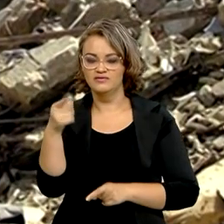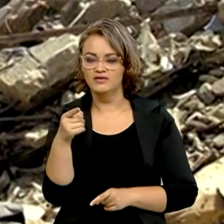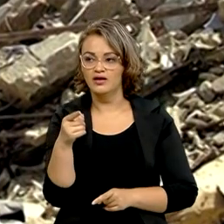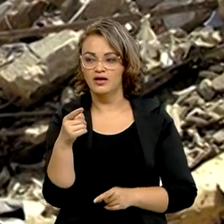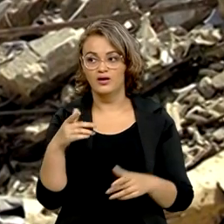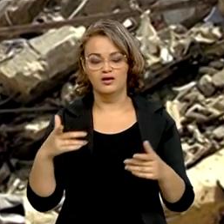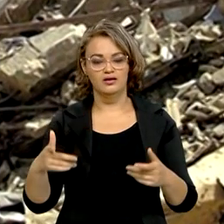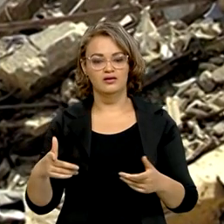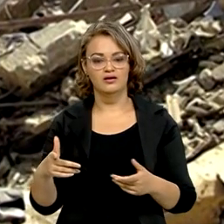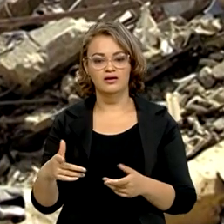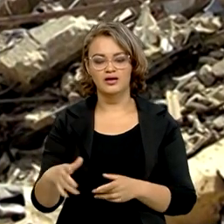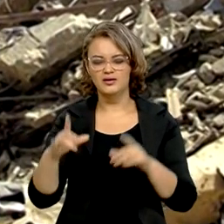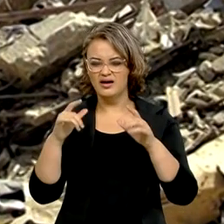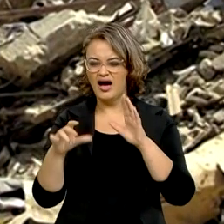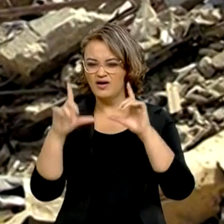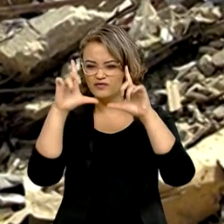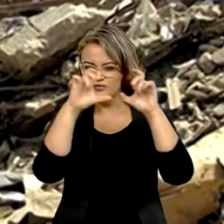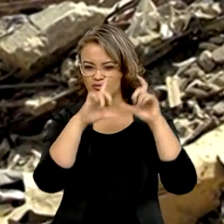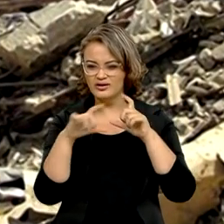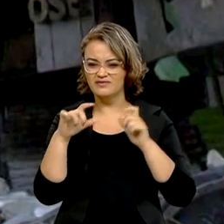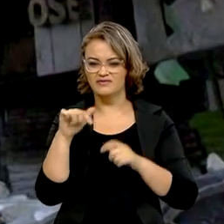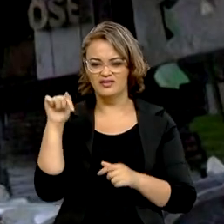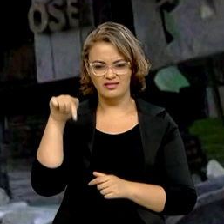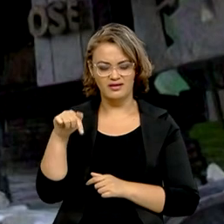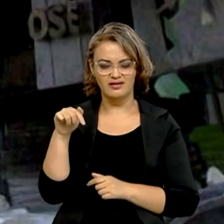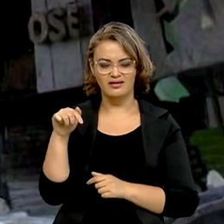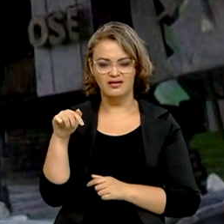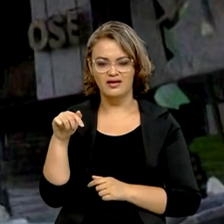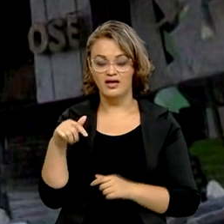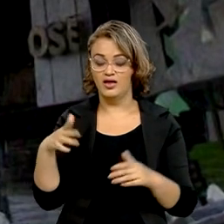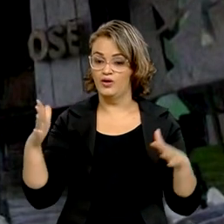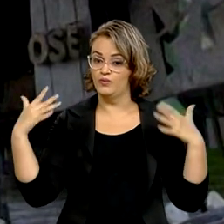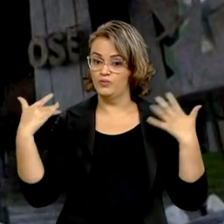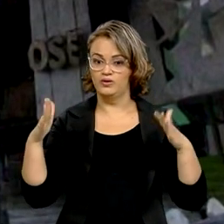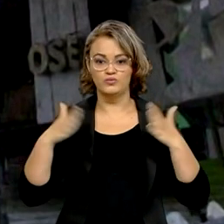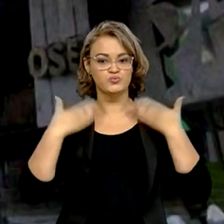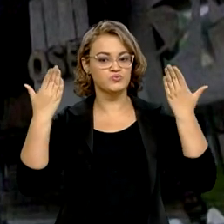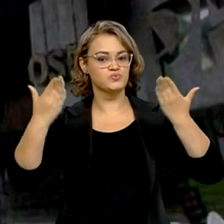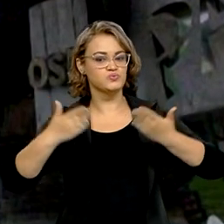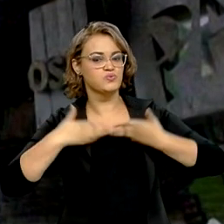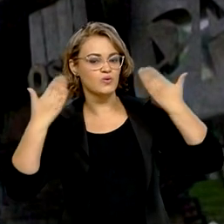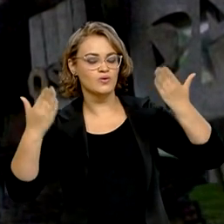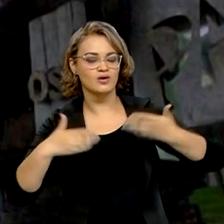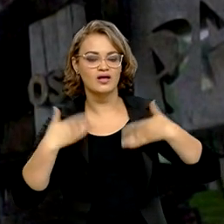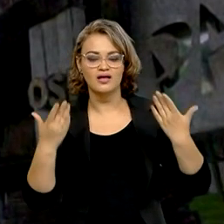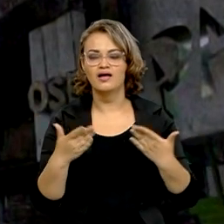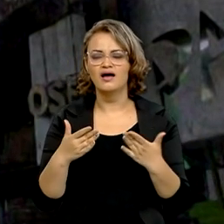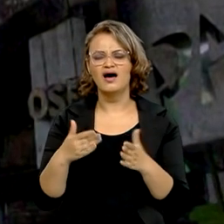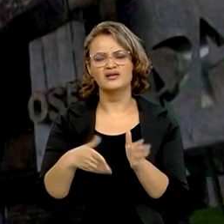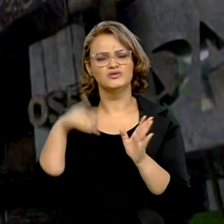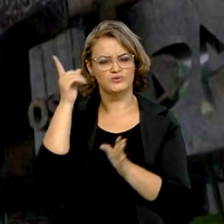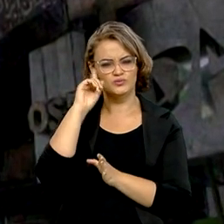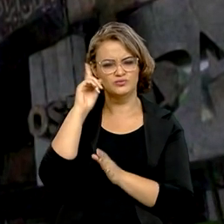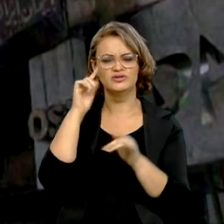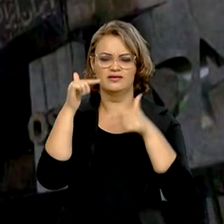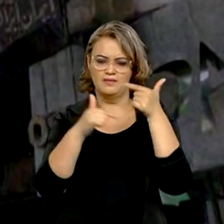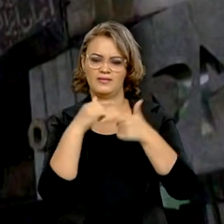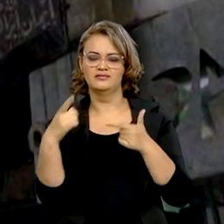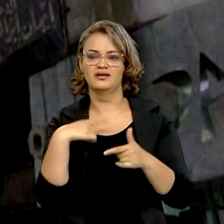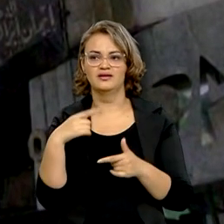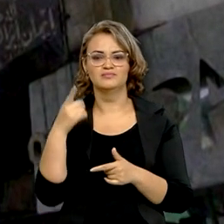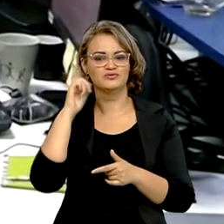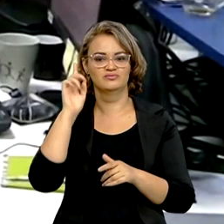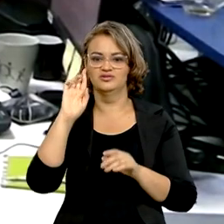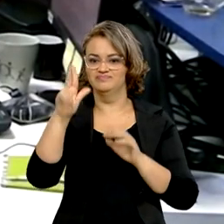especificamente pela fotografia da Agência Brasil, é uma caixinha de surpresa. Apesar de ser uma rotina de trabalho, um dia é